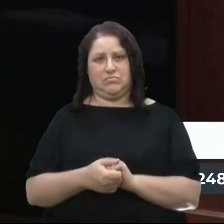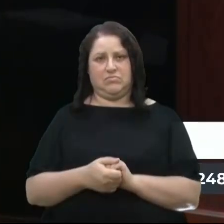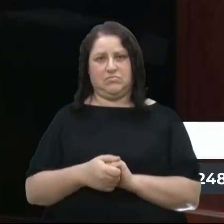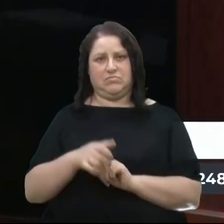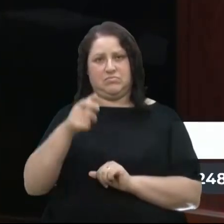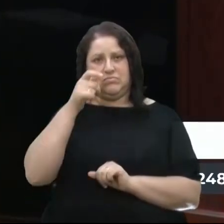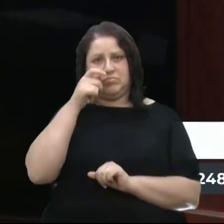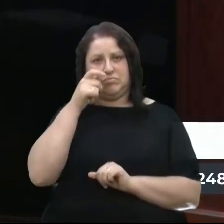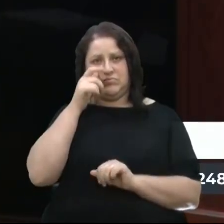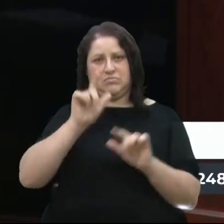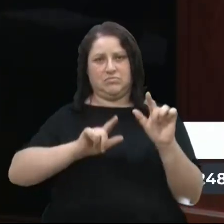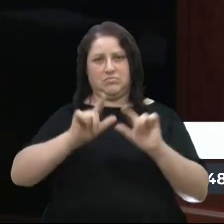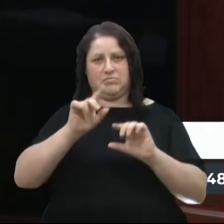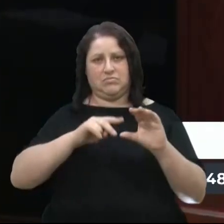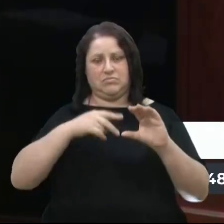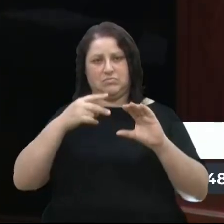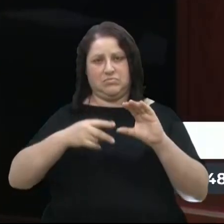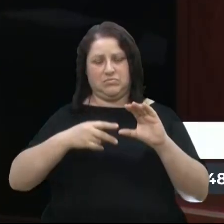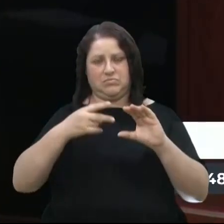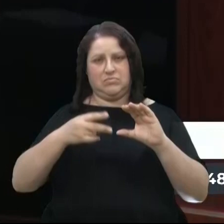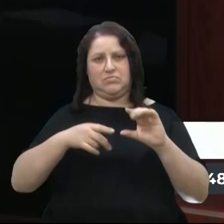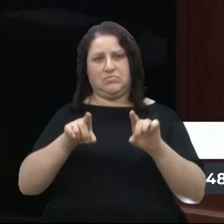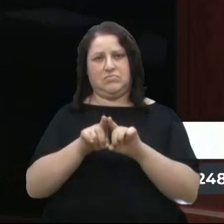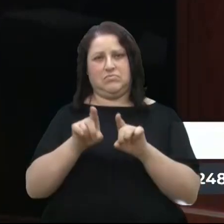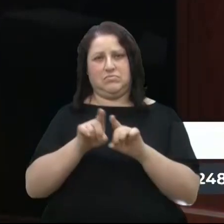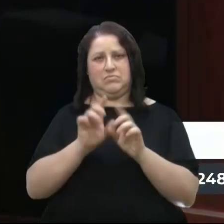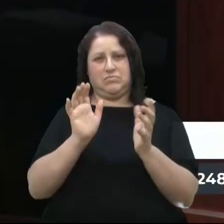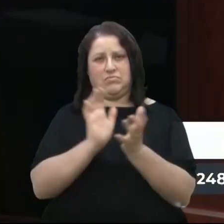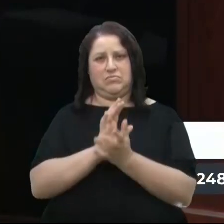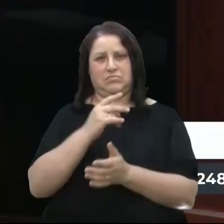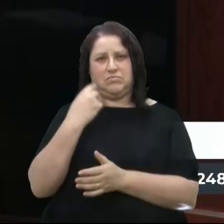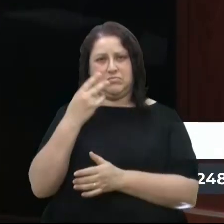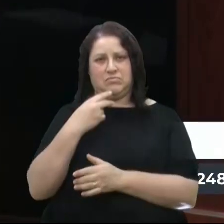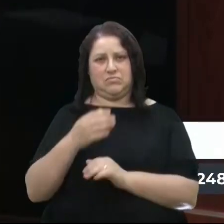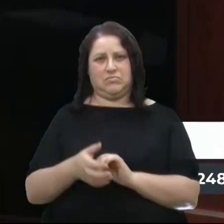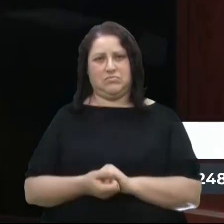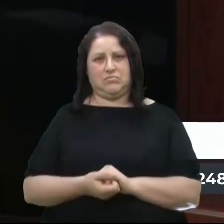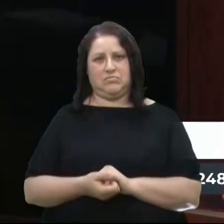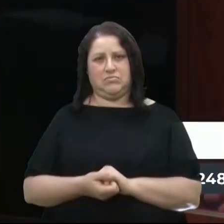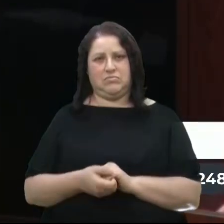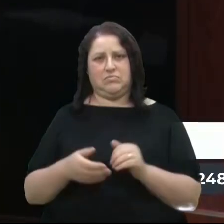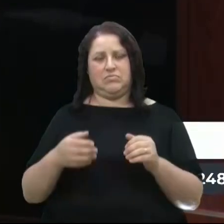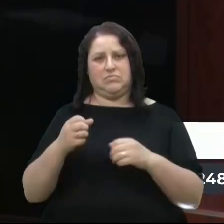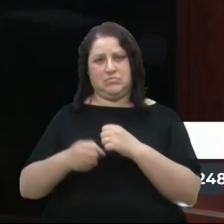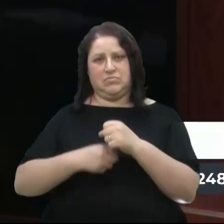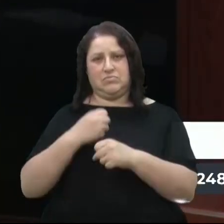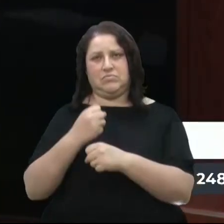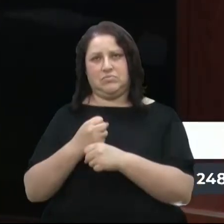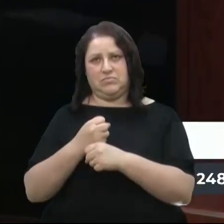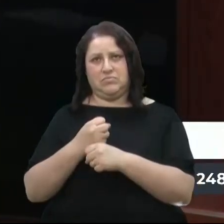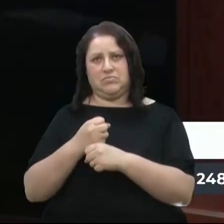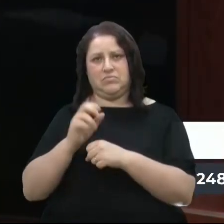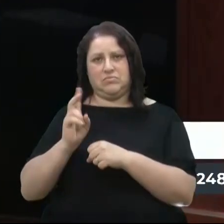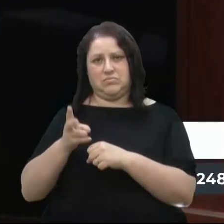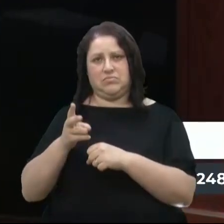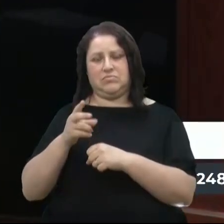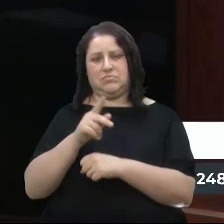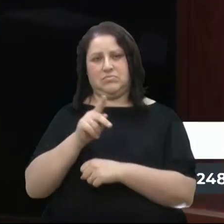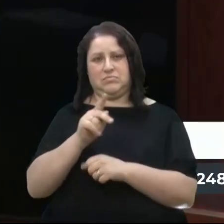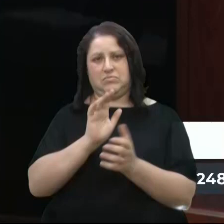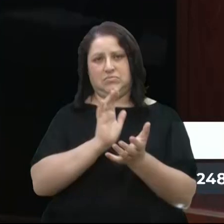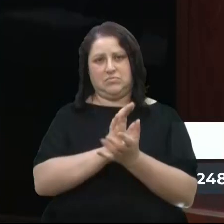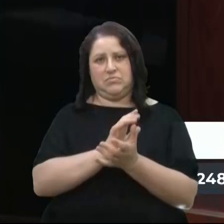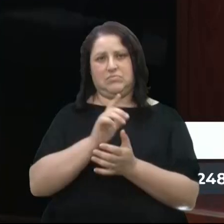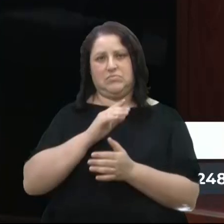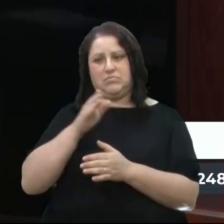vereadores, anualmente os colegas professores são lotados na Secretaria Municipal de Educação e